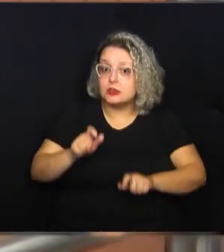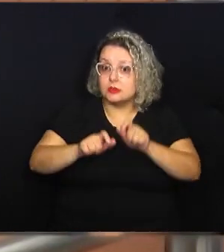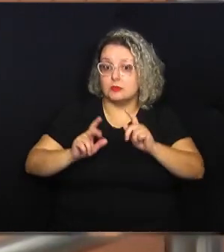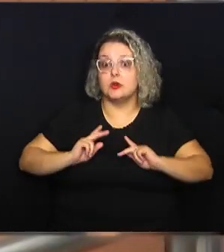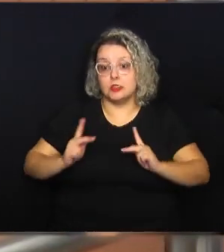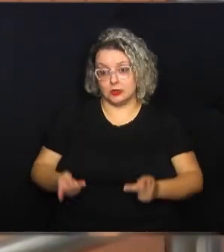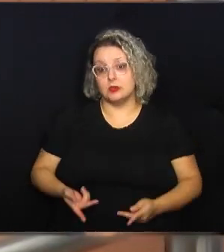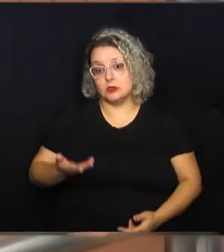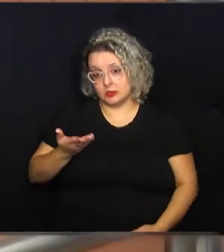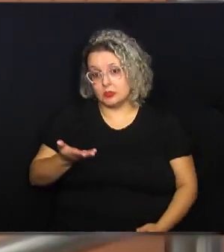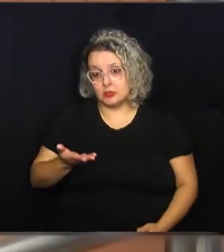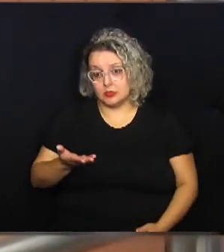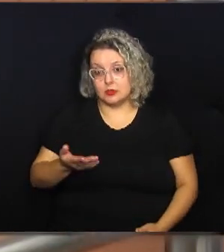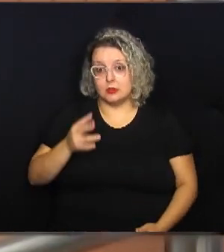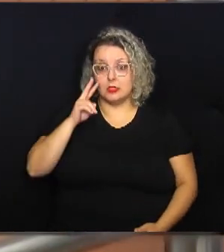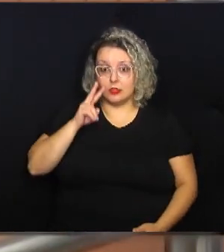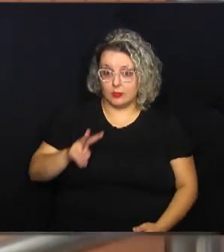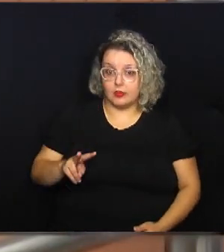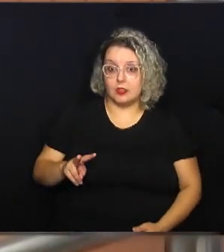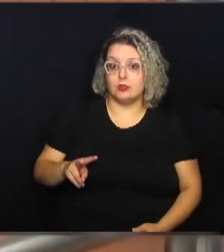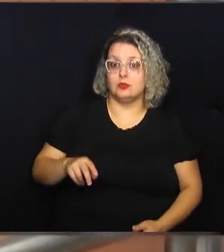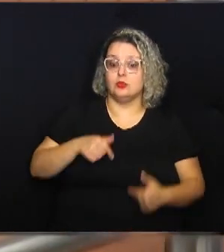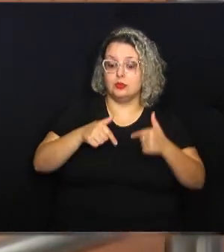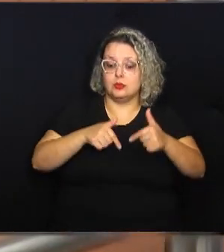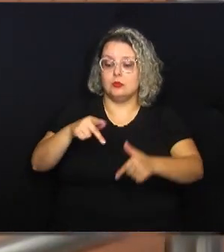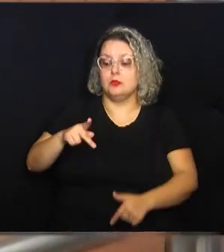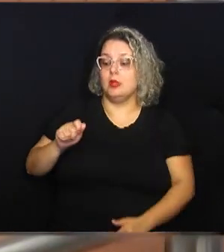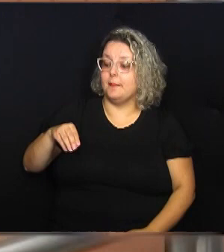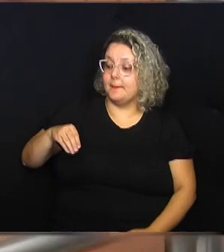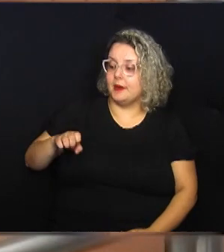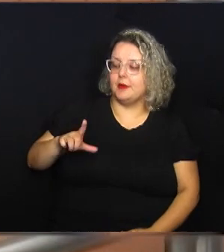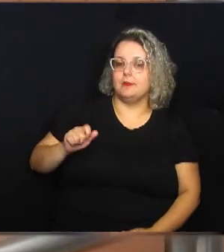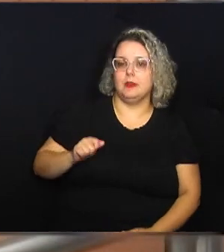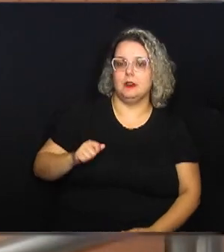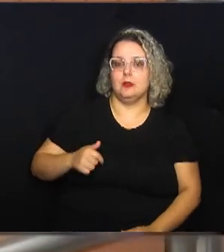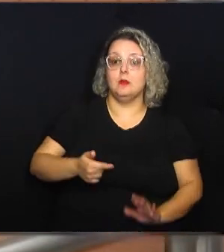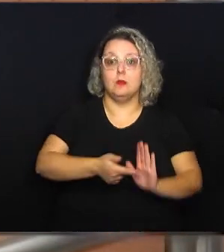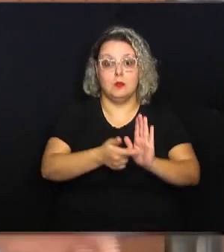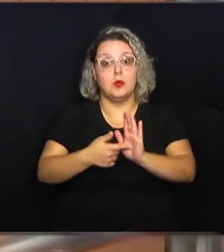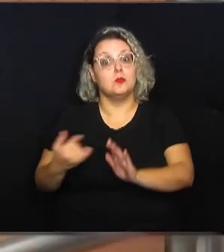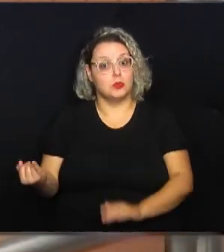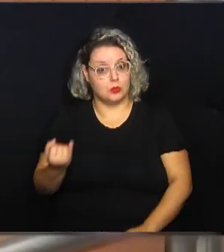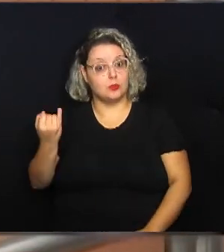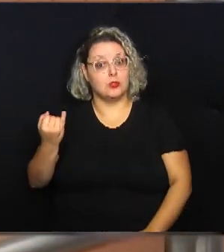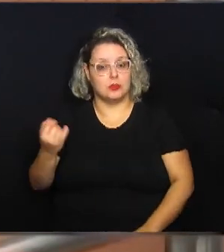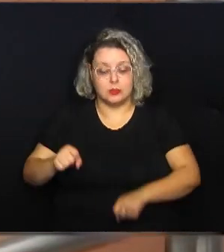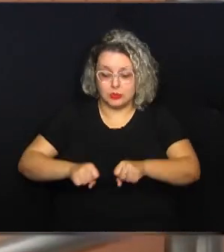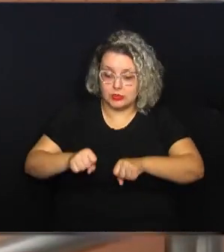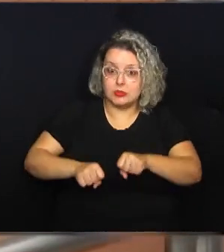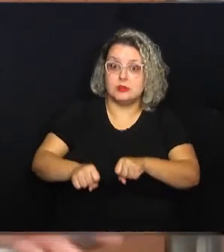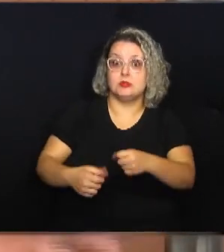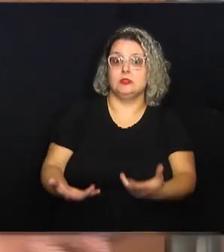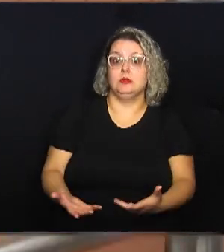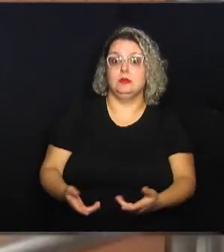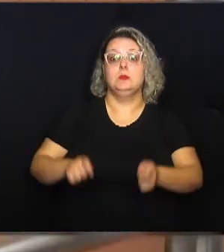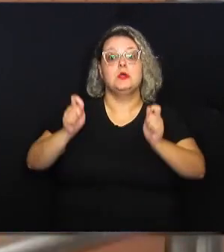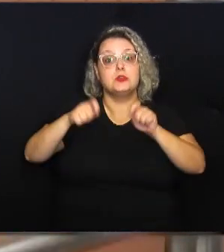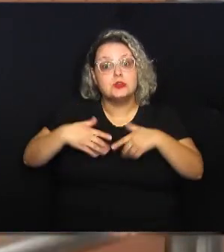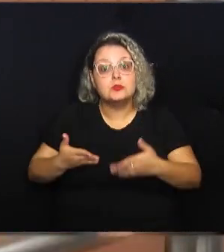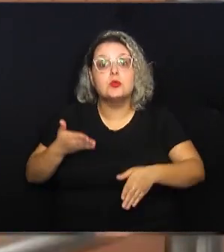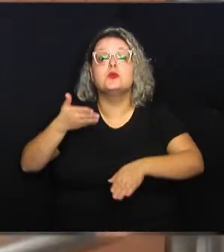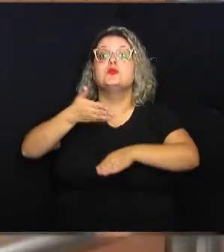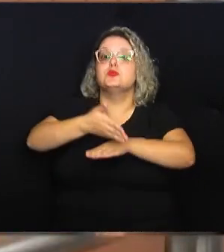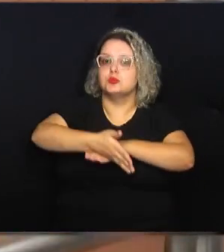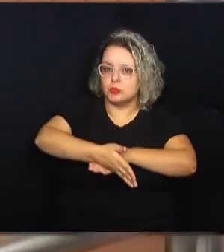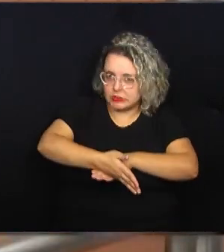a dignidade da pessoa humana. Eu vi o trabalho da Pâmela, sinaliza com muito louvor a importância da bicicleta para se